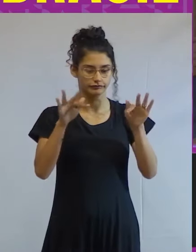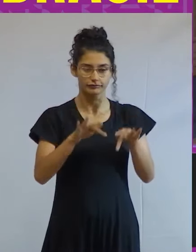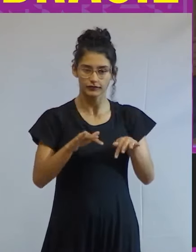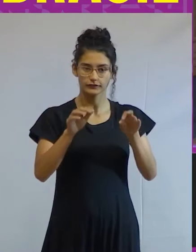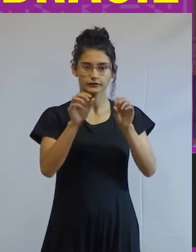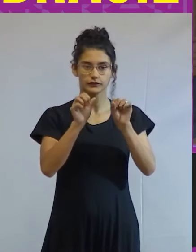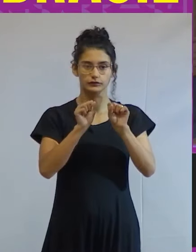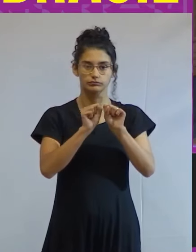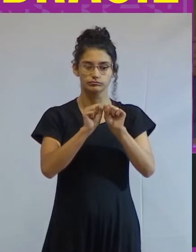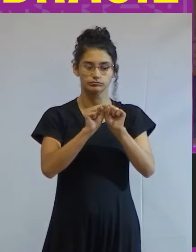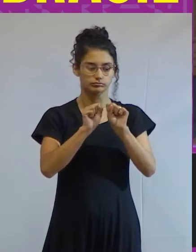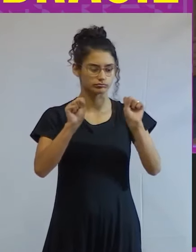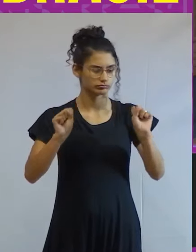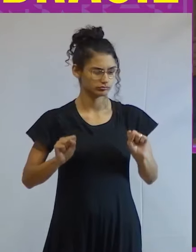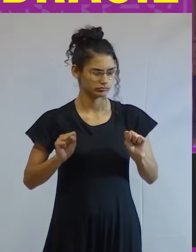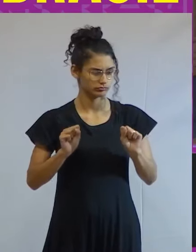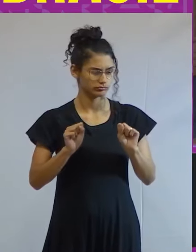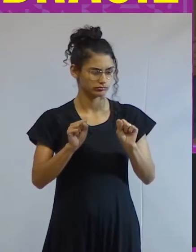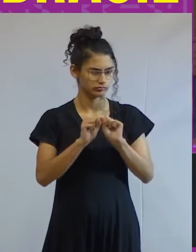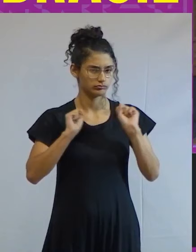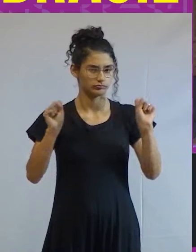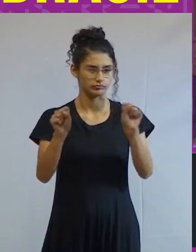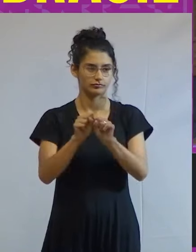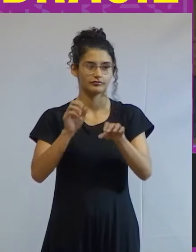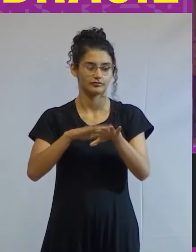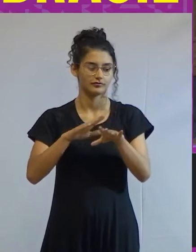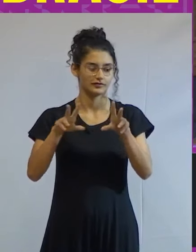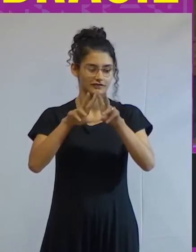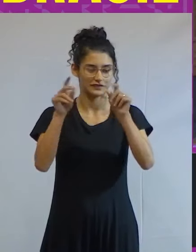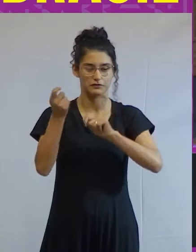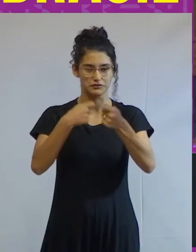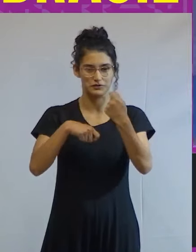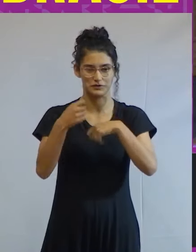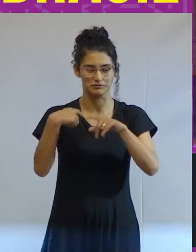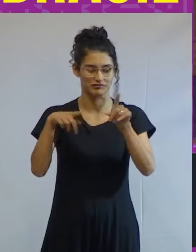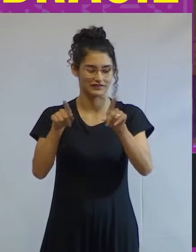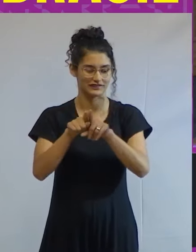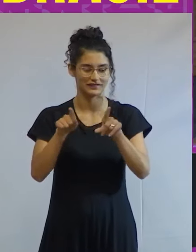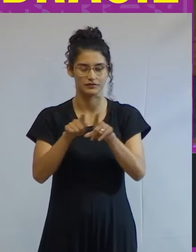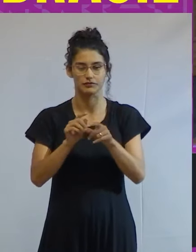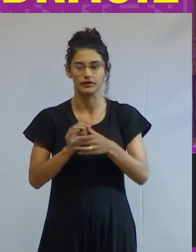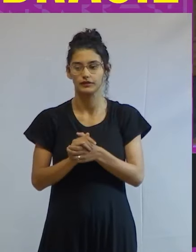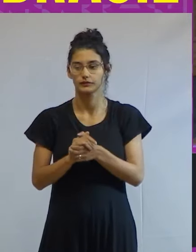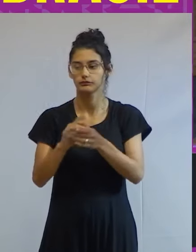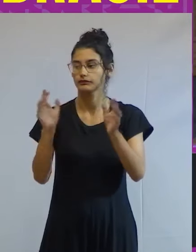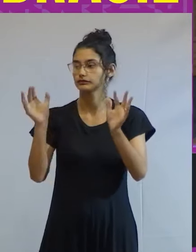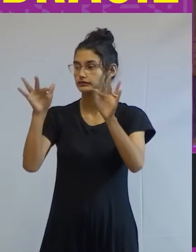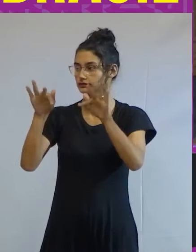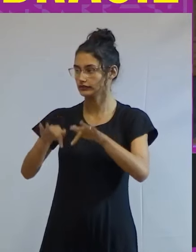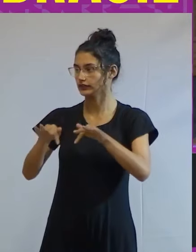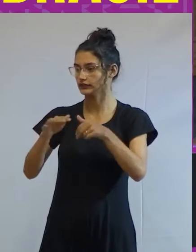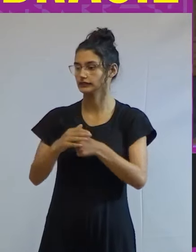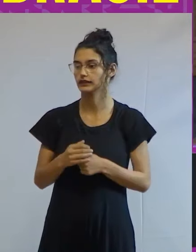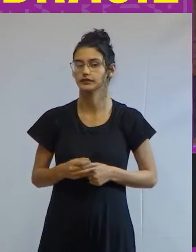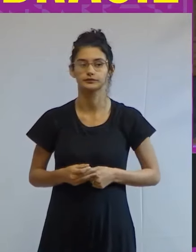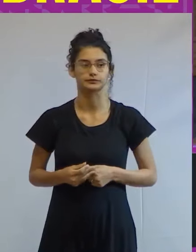seminário trazendo o tema da economia, para, enfim, encerrar aqui com